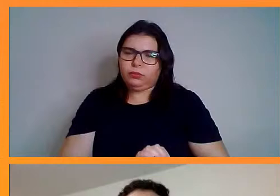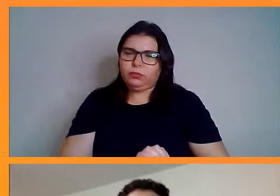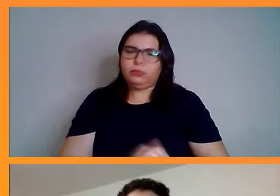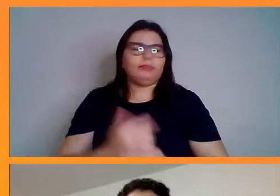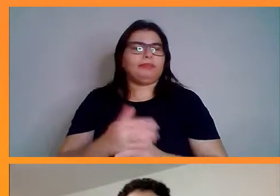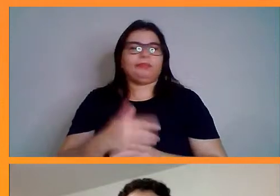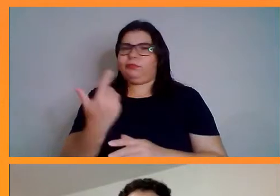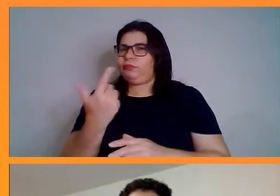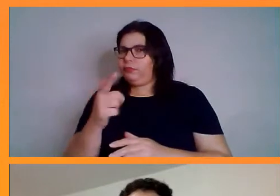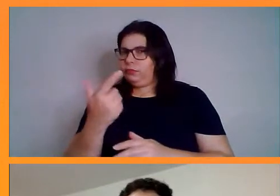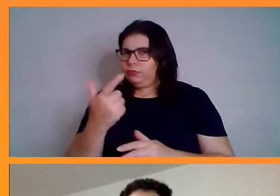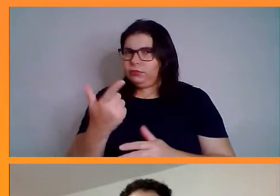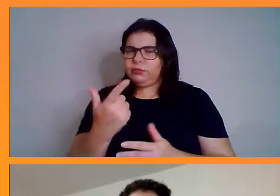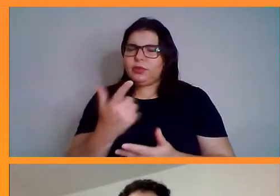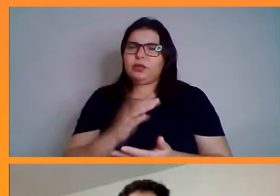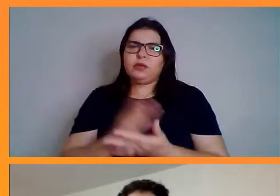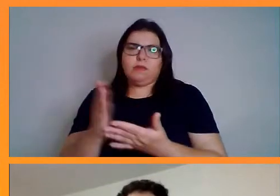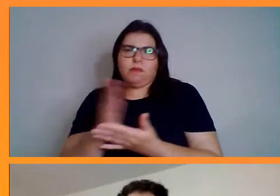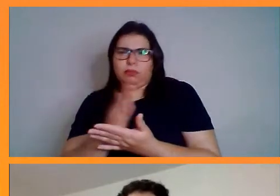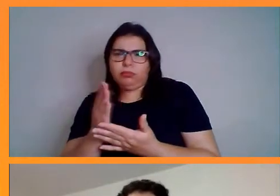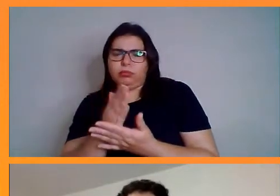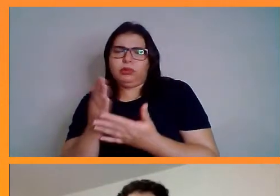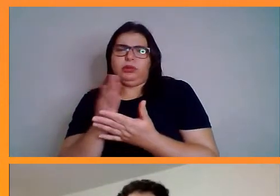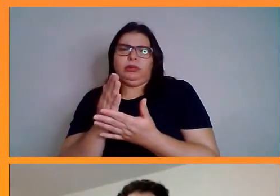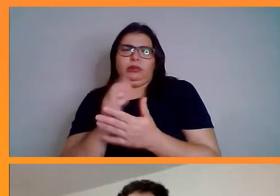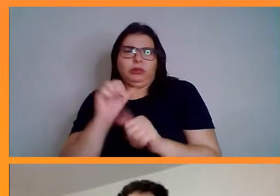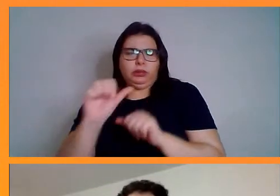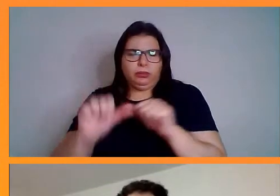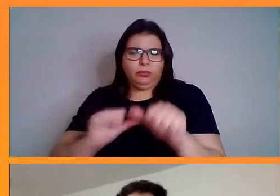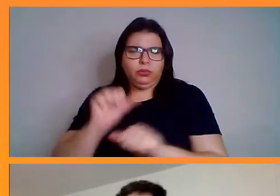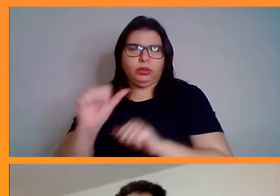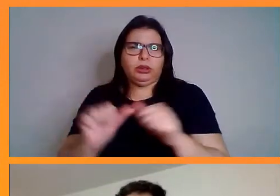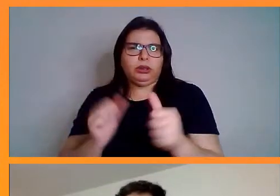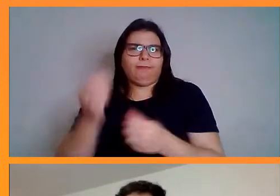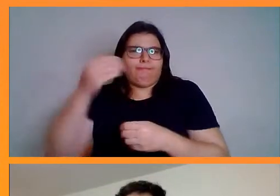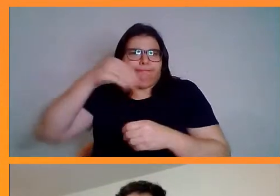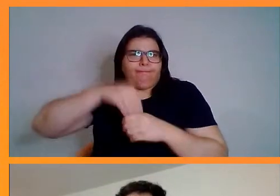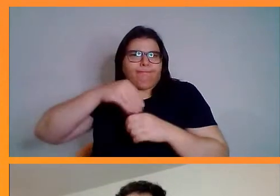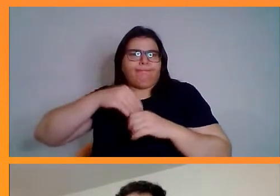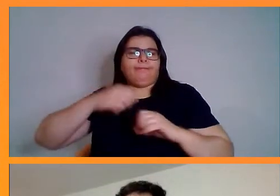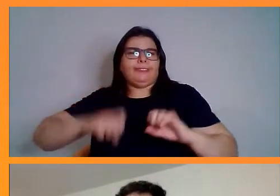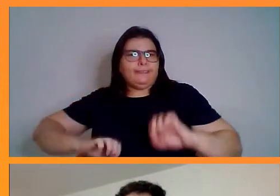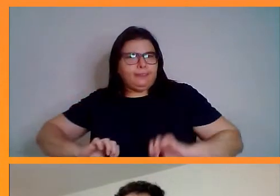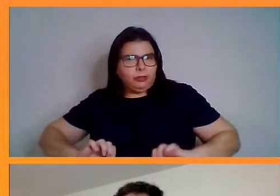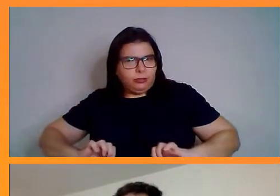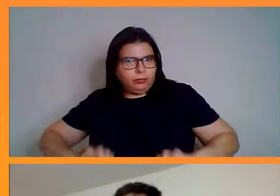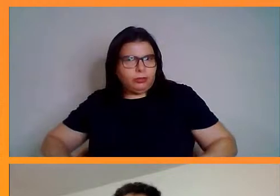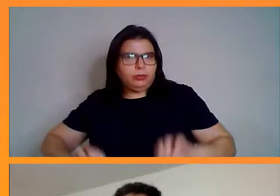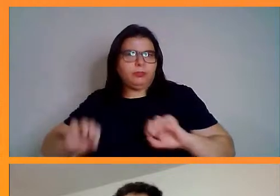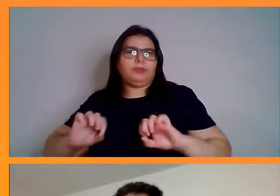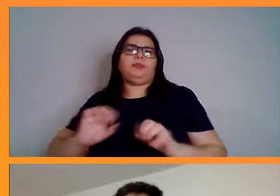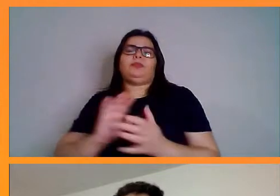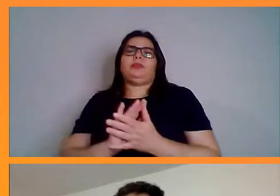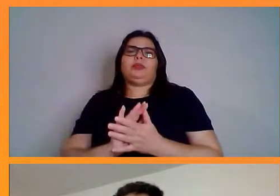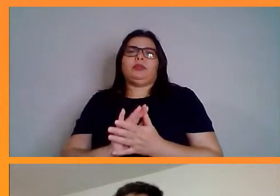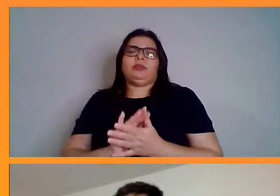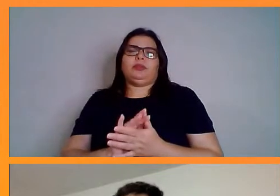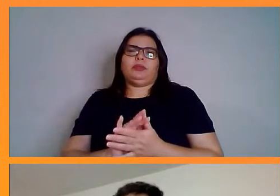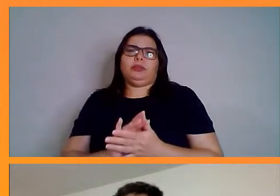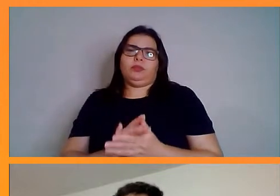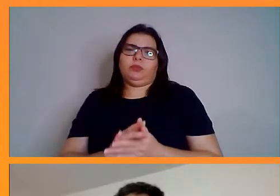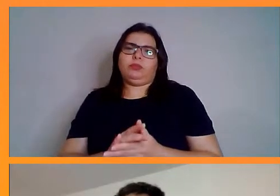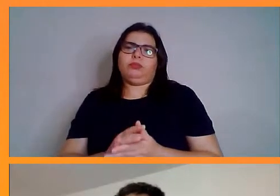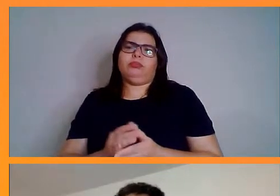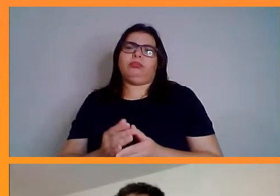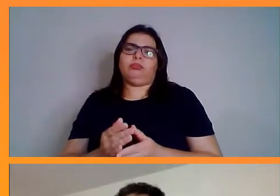algo que danificasse o seu aparelho reprodutor lá no útero, por exemplo, né,